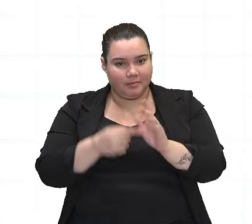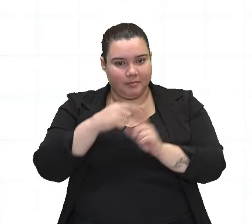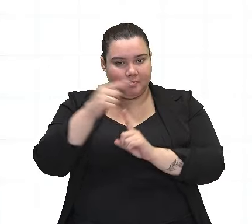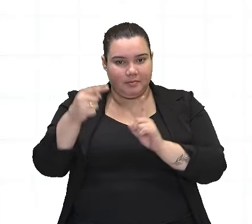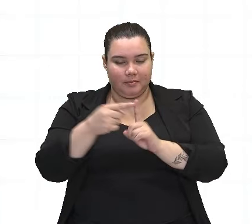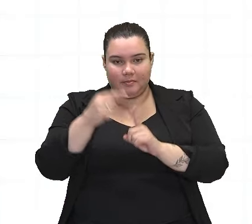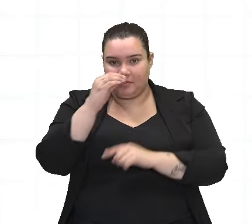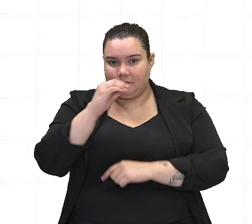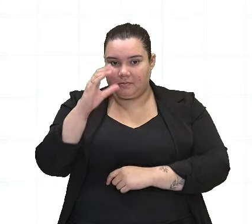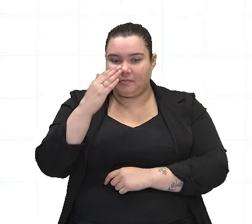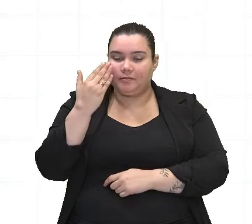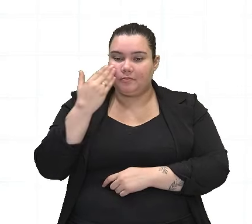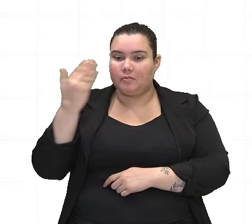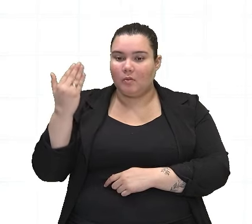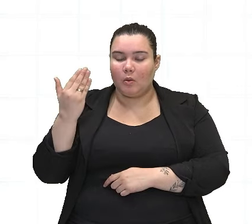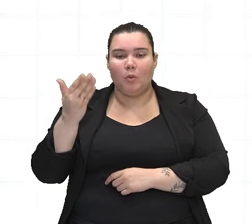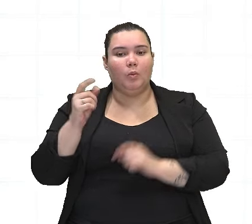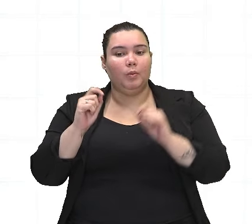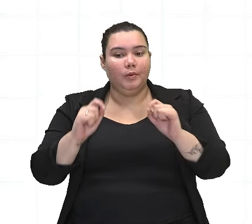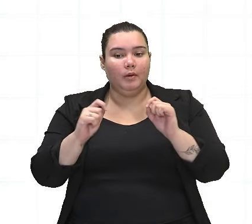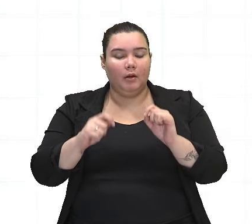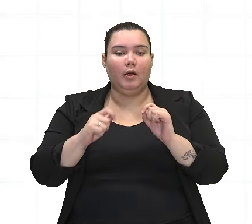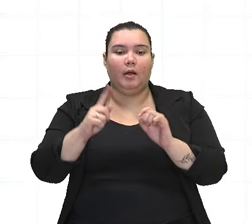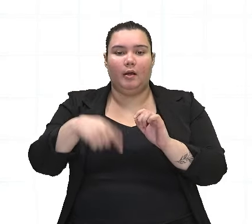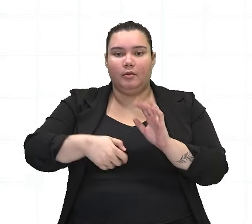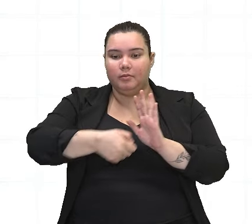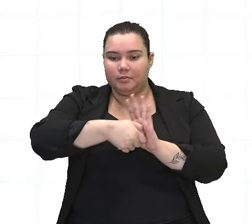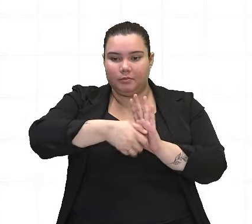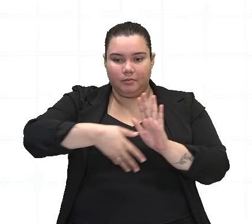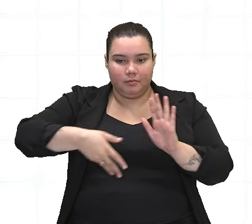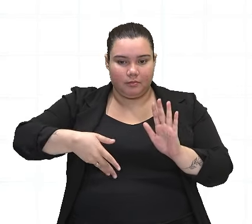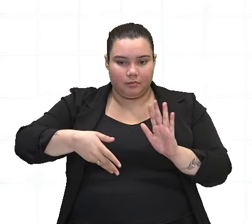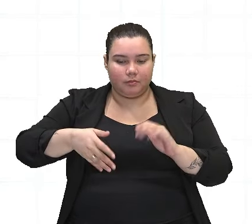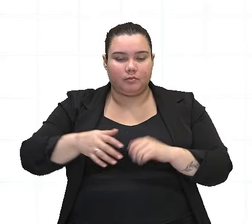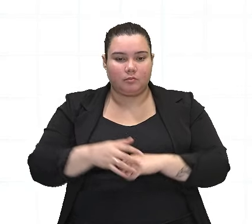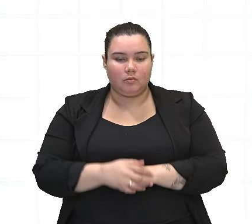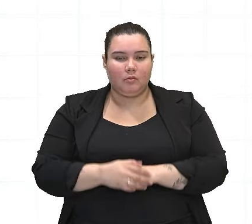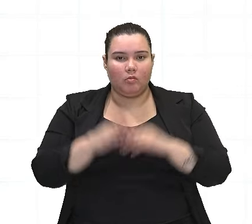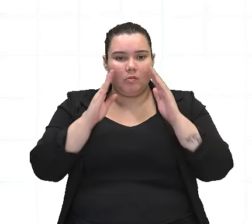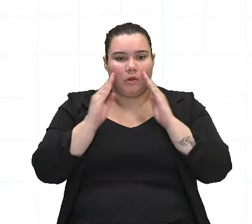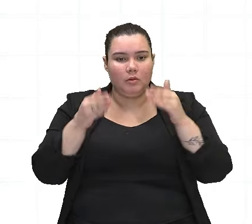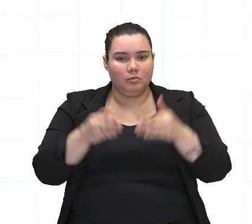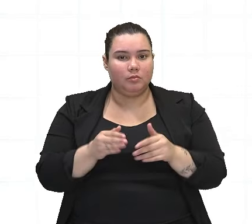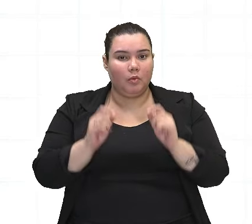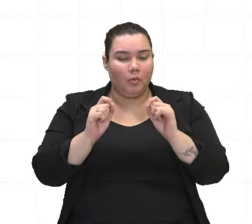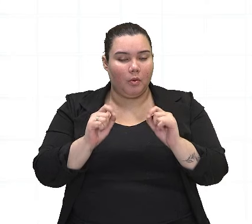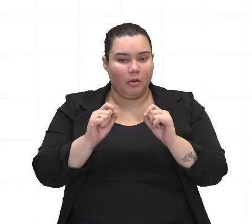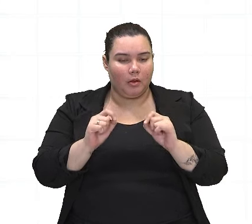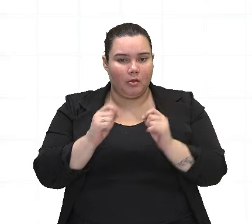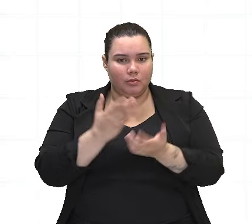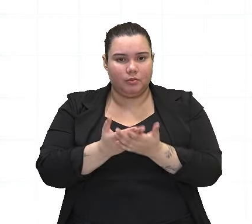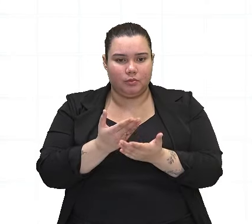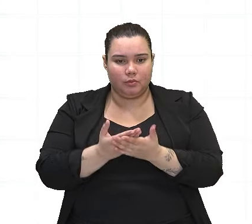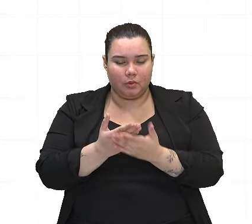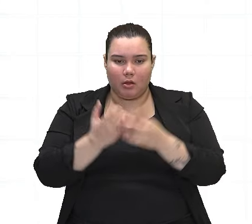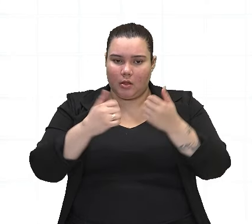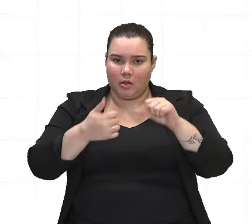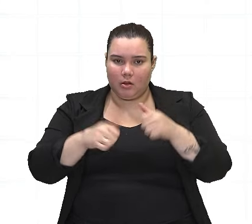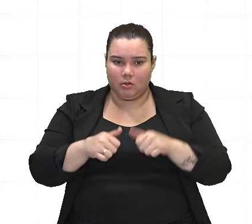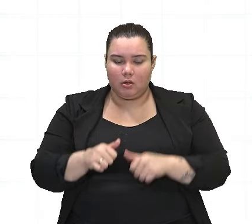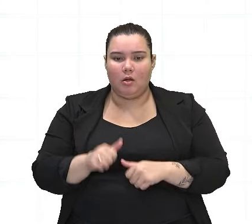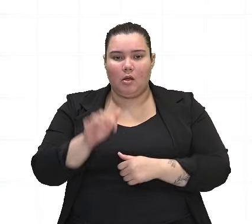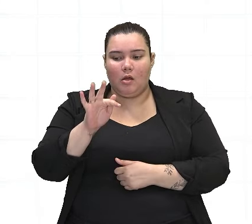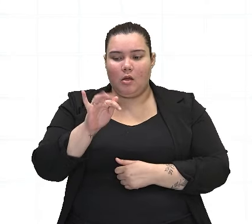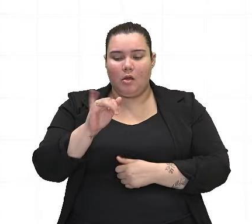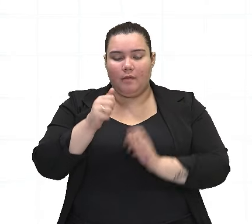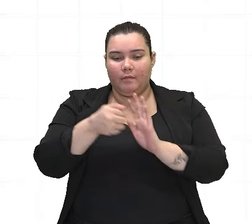conhecimento, hoje, figuras de linguagem. Especificamente, nós vamos estudar e analisar as